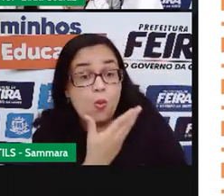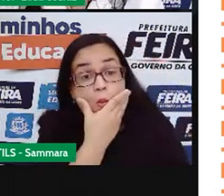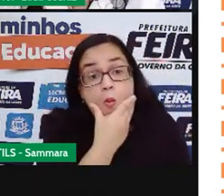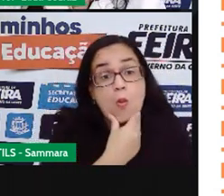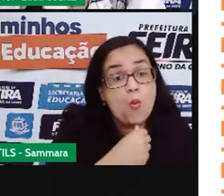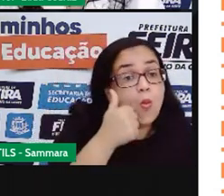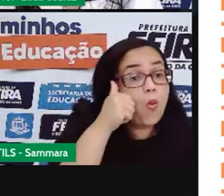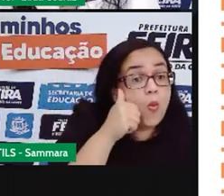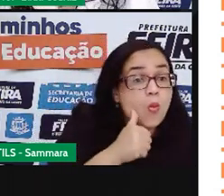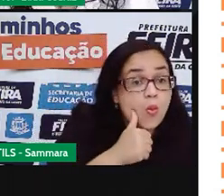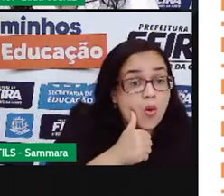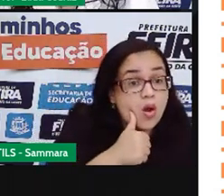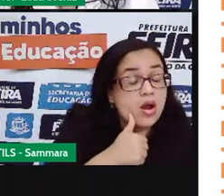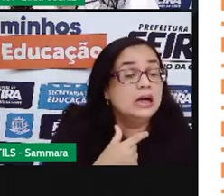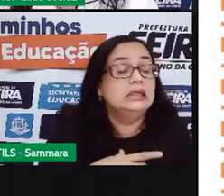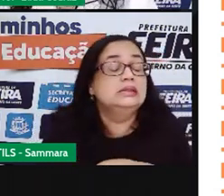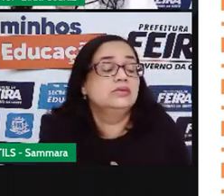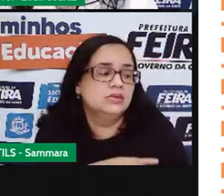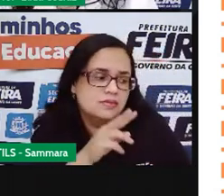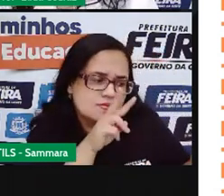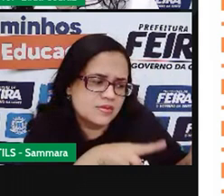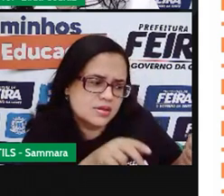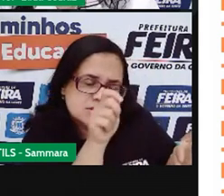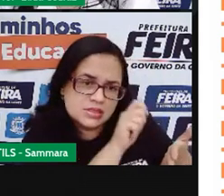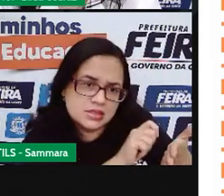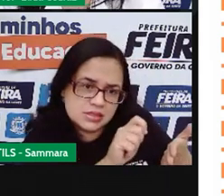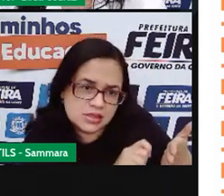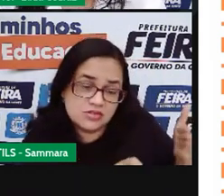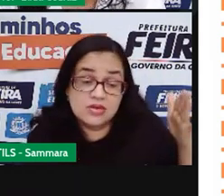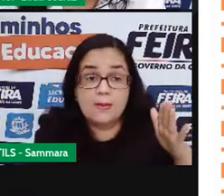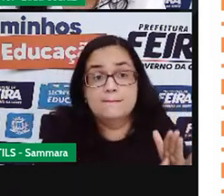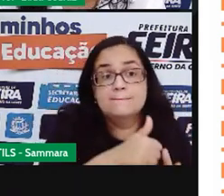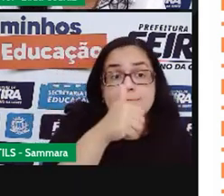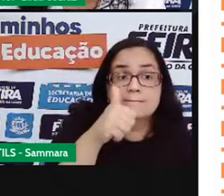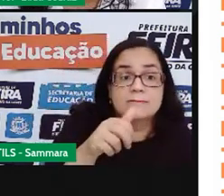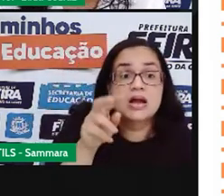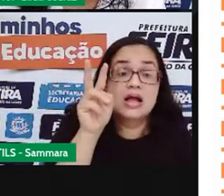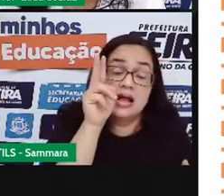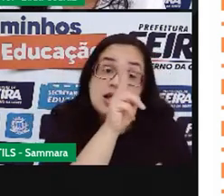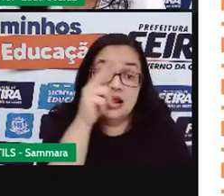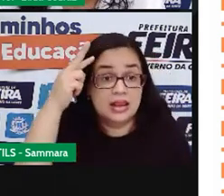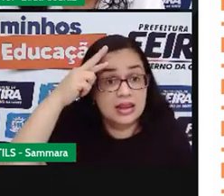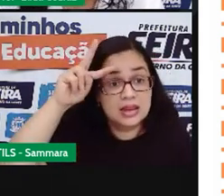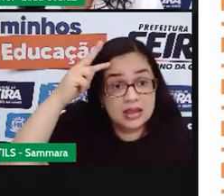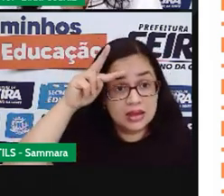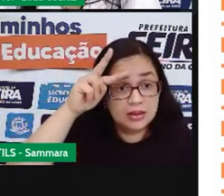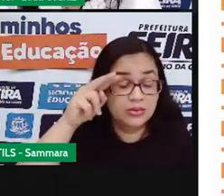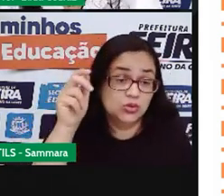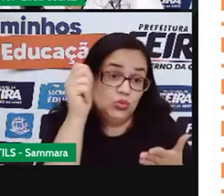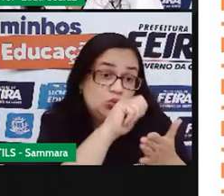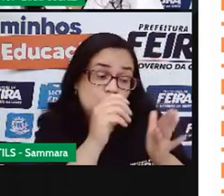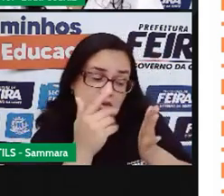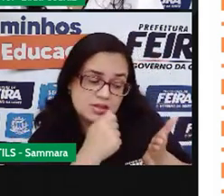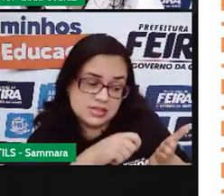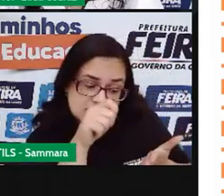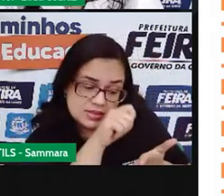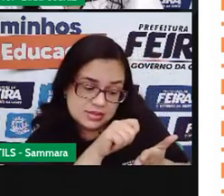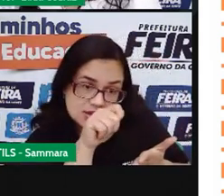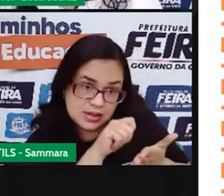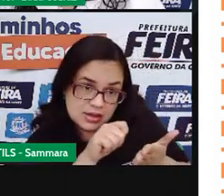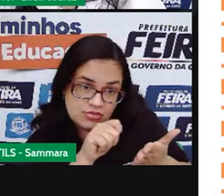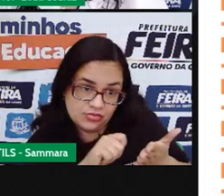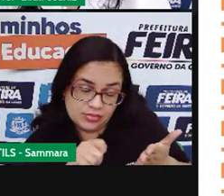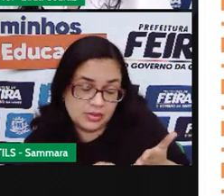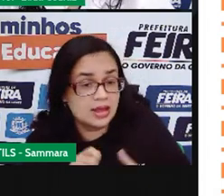e eu. O que a gente faz? A gente escreve primeiro. Lembra que eu sempre falo do rascunho? Escreve.